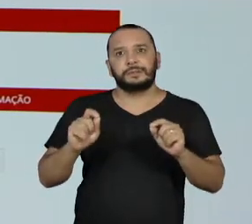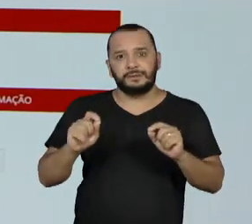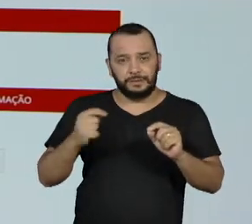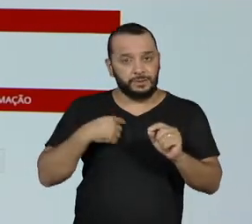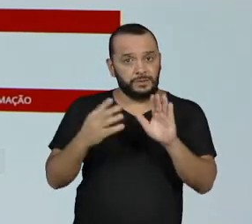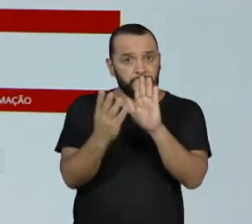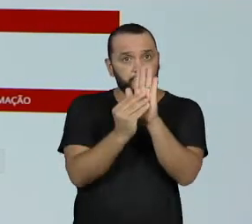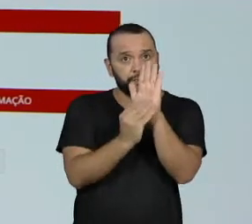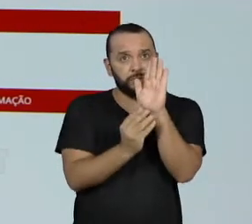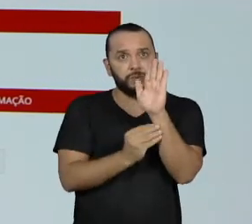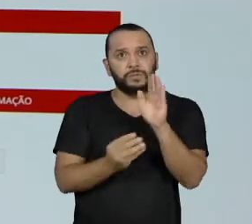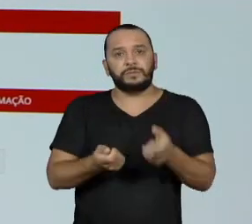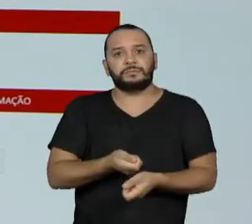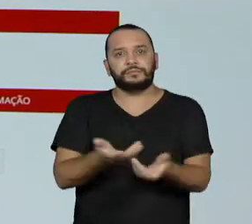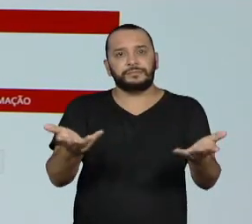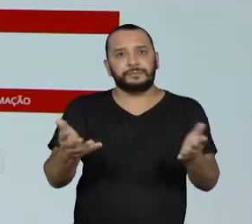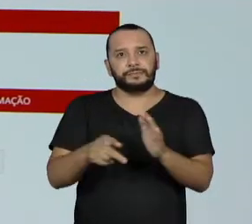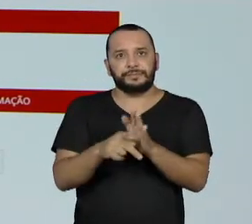de conteúdo para as bibliotecas.